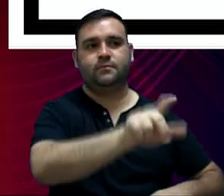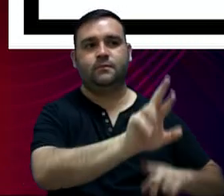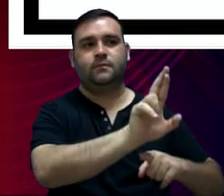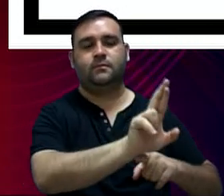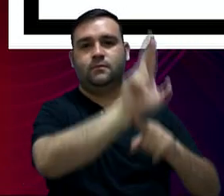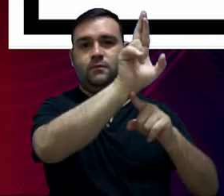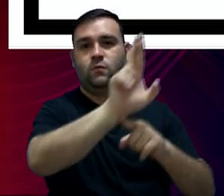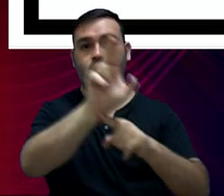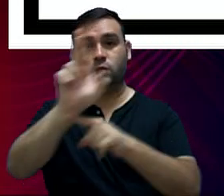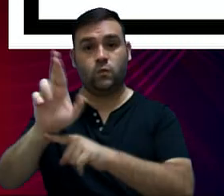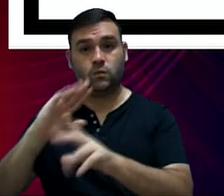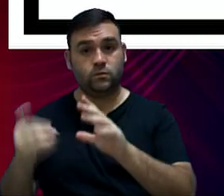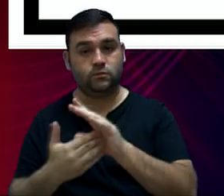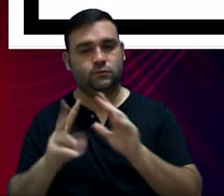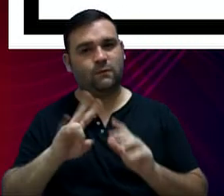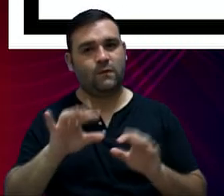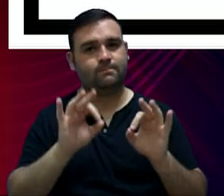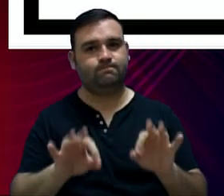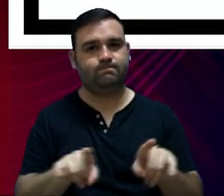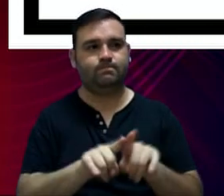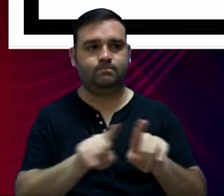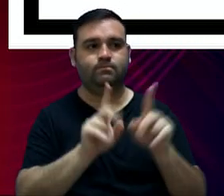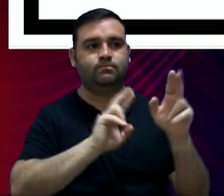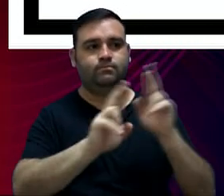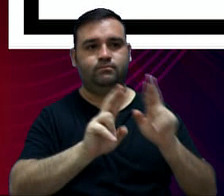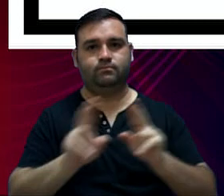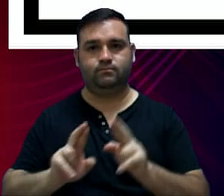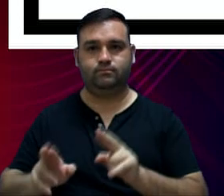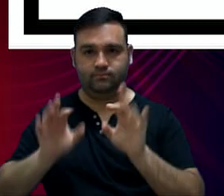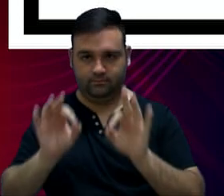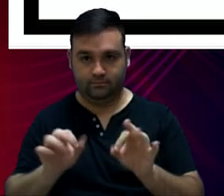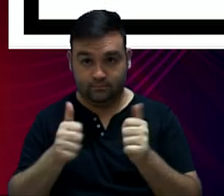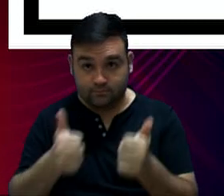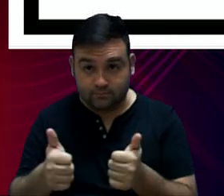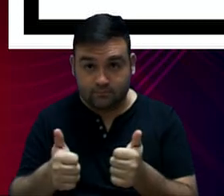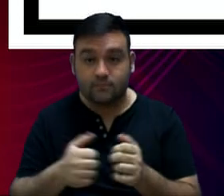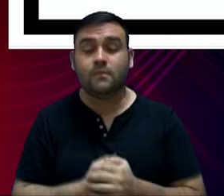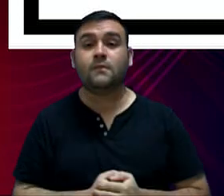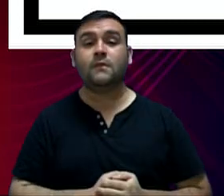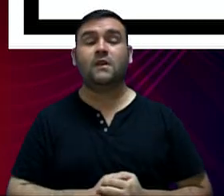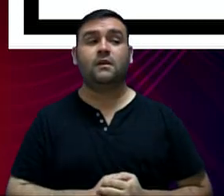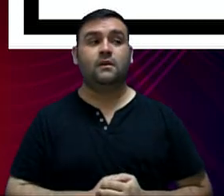representantes, que eu tenho certeza que estarão à altura para respondê-los. Ok?